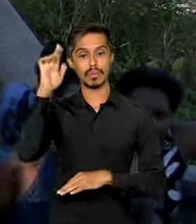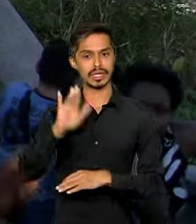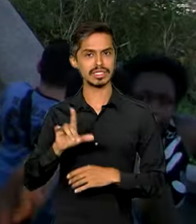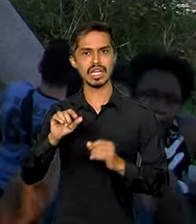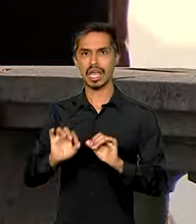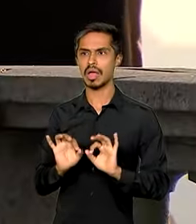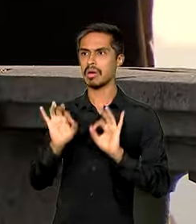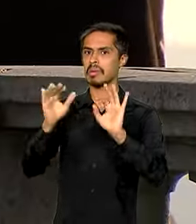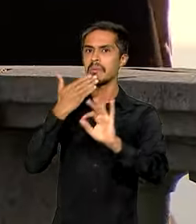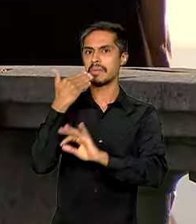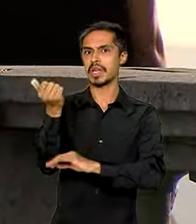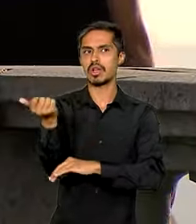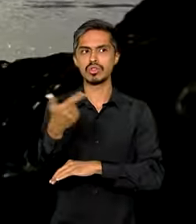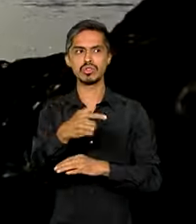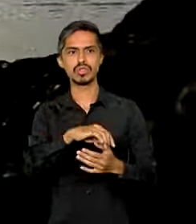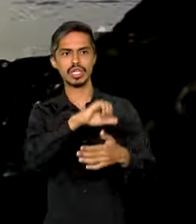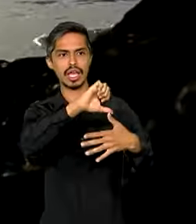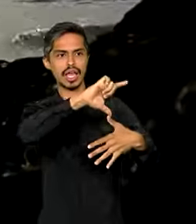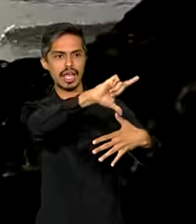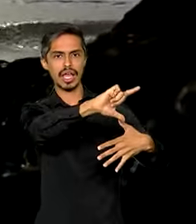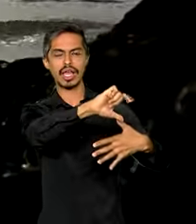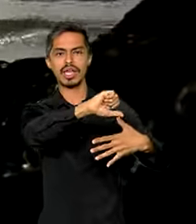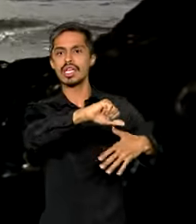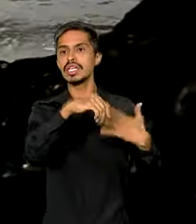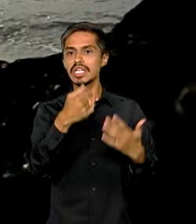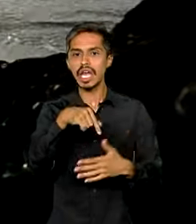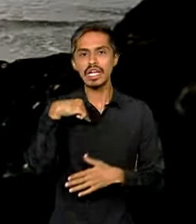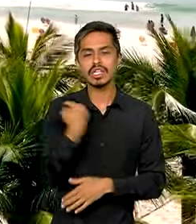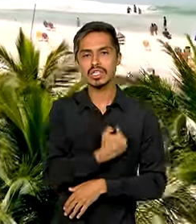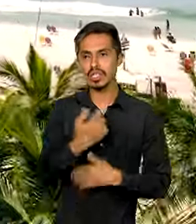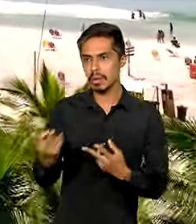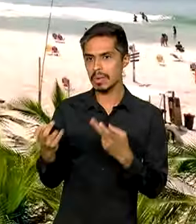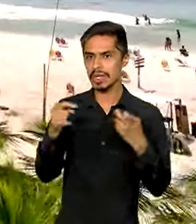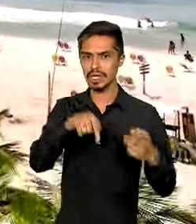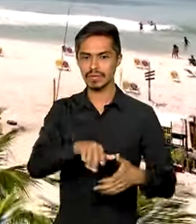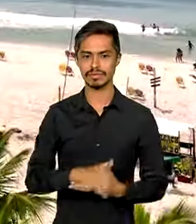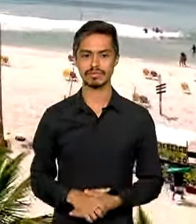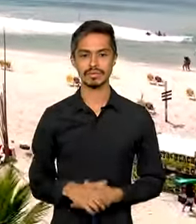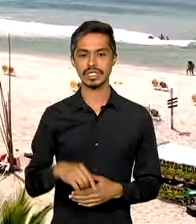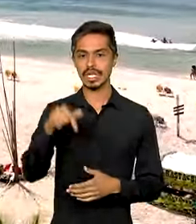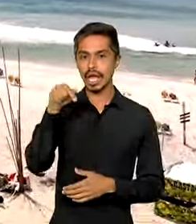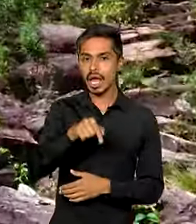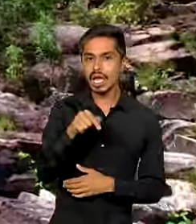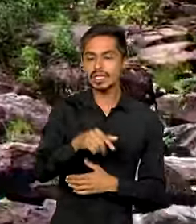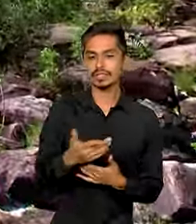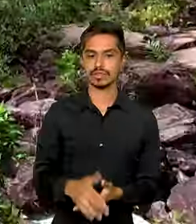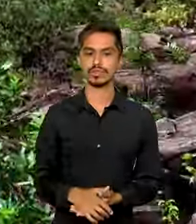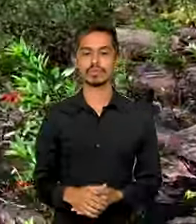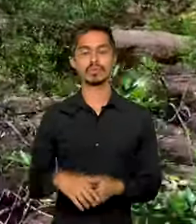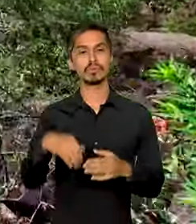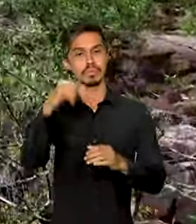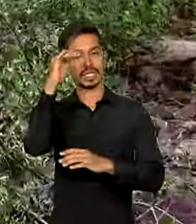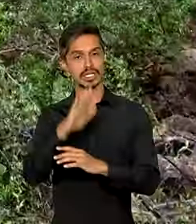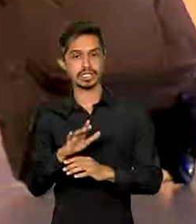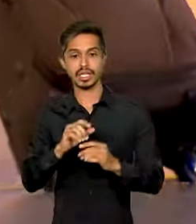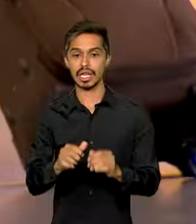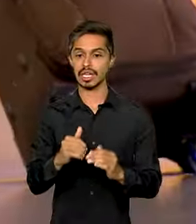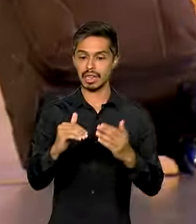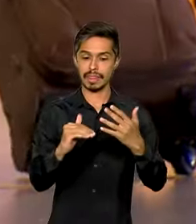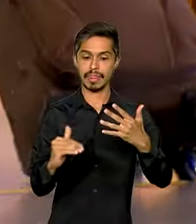da América do Sul que mais arrecadou com o turismo internacional no ano passado. Aí no ranking mundial, o Brasil subiu para a